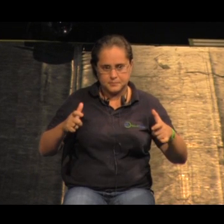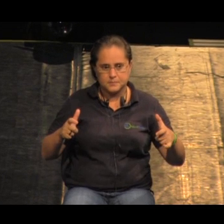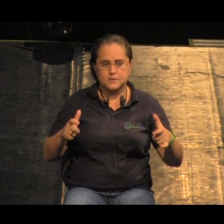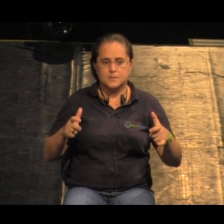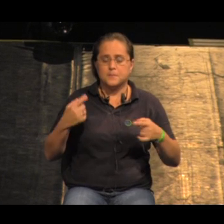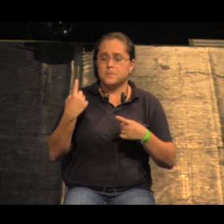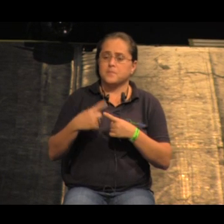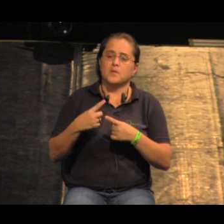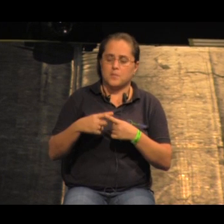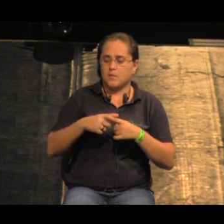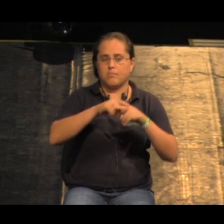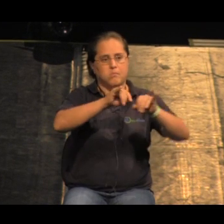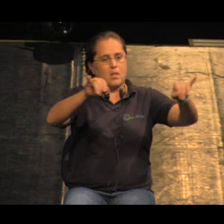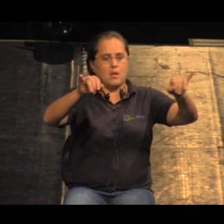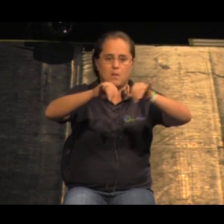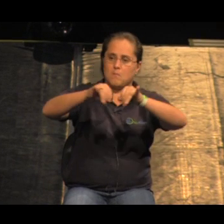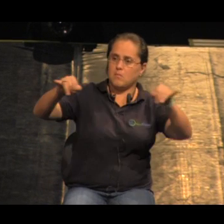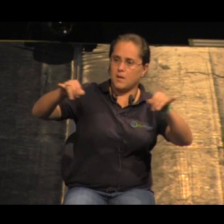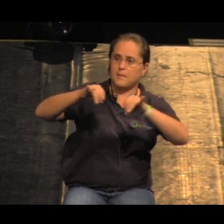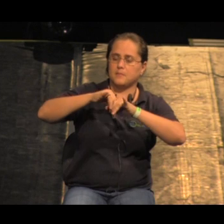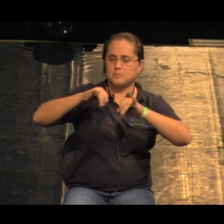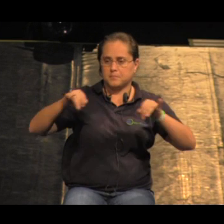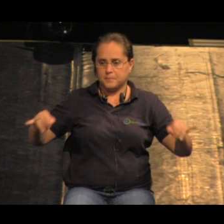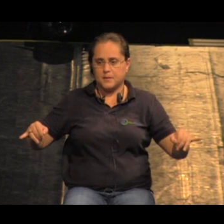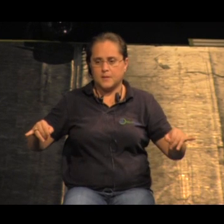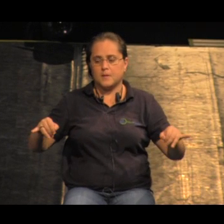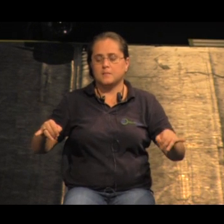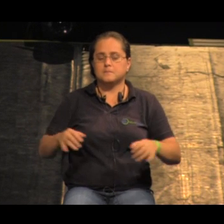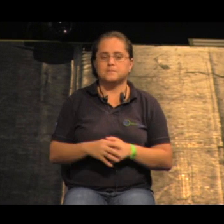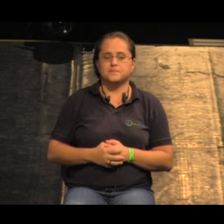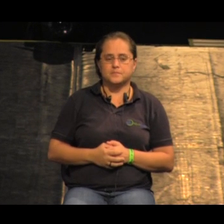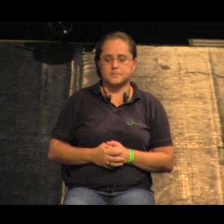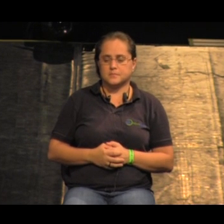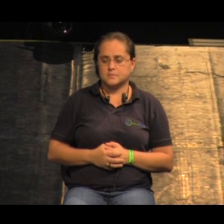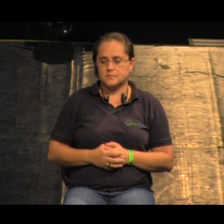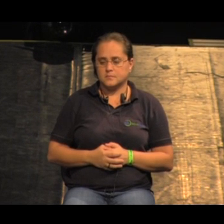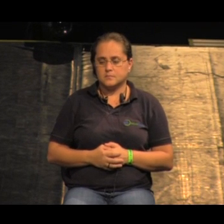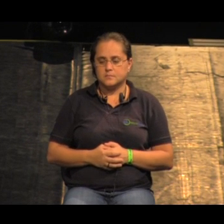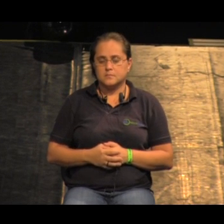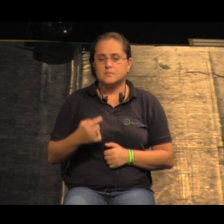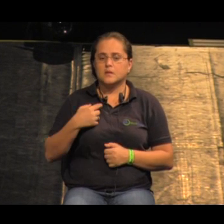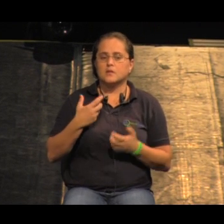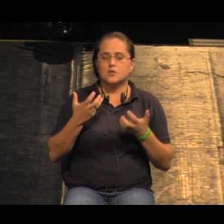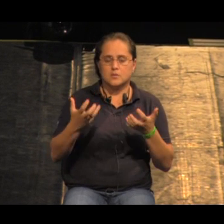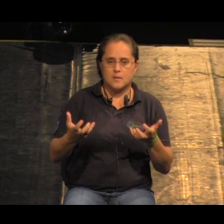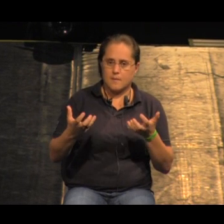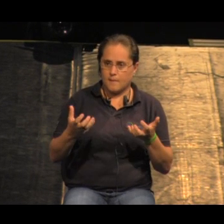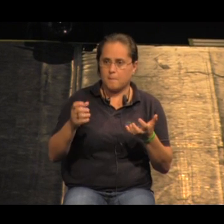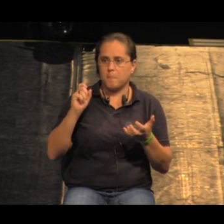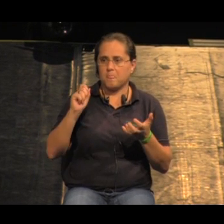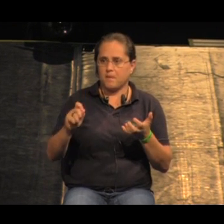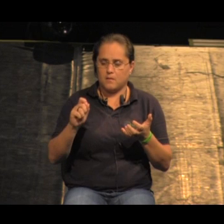da propaganda que se faz em cima desse paraíso natural. E o que a gente propõe para